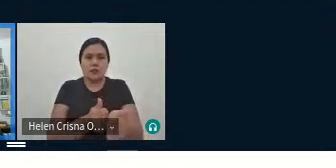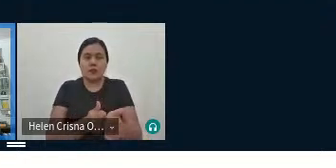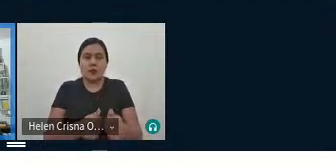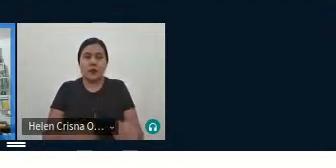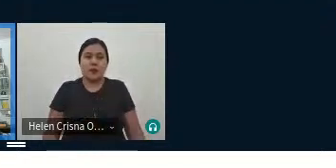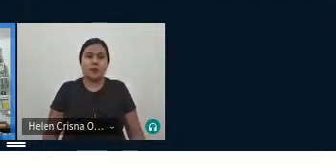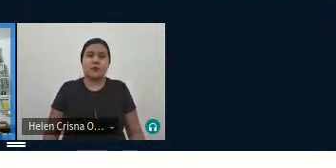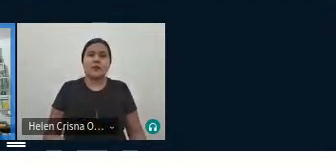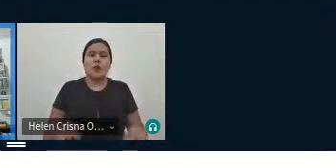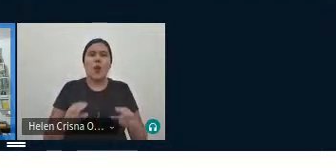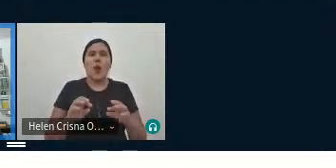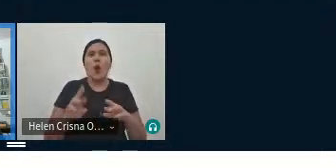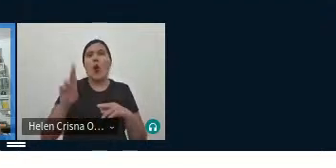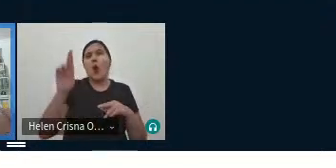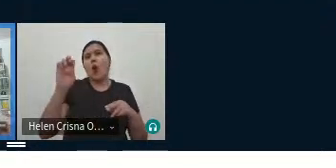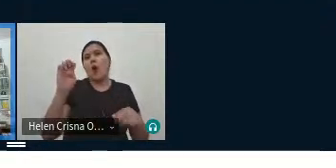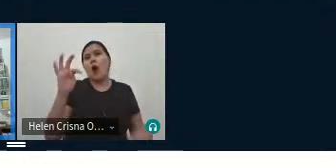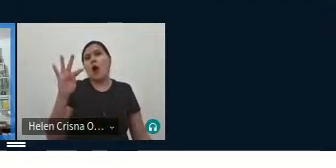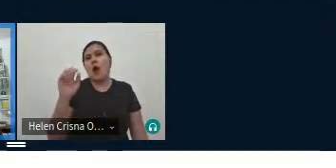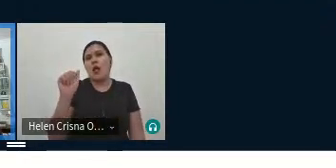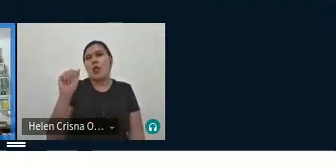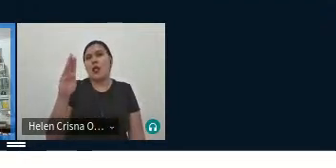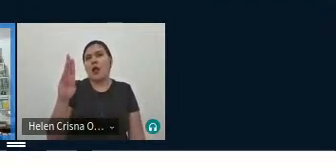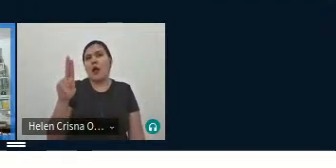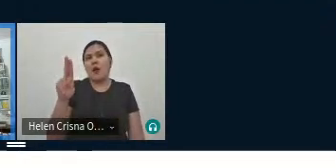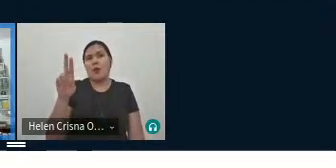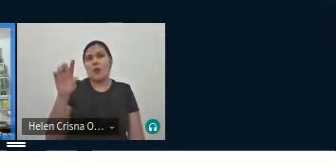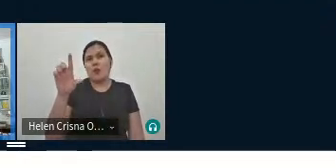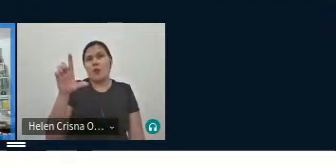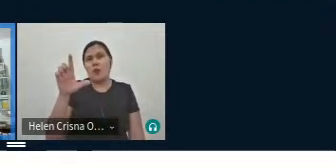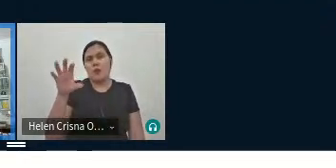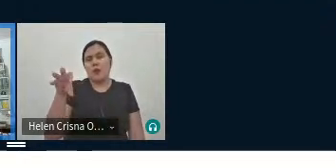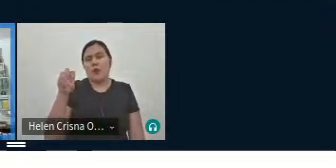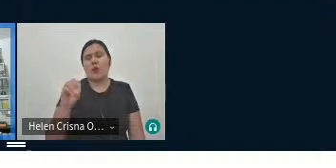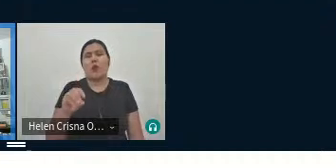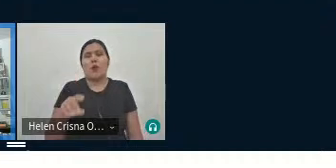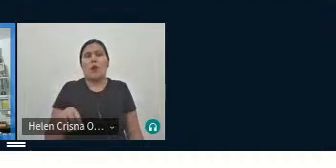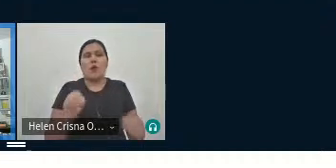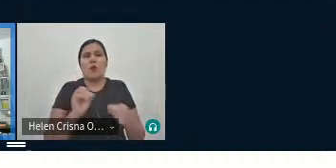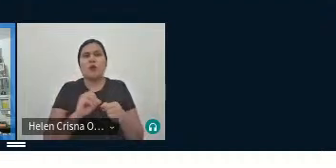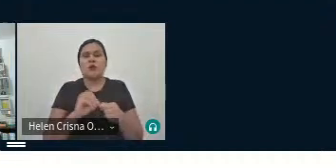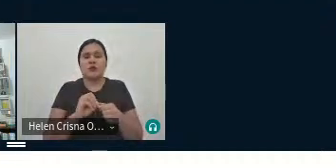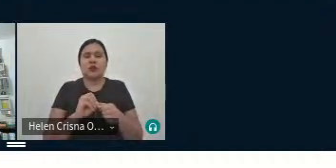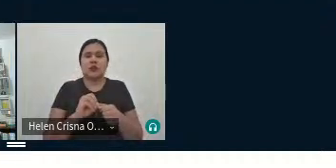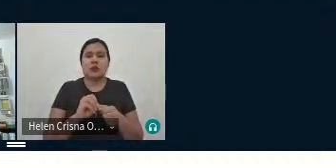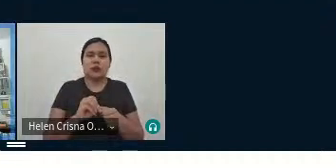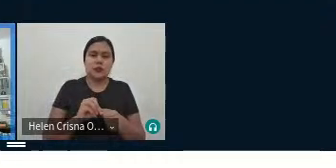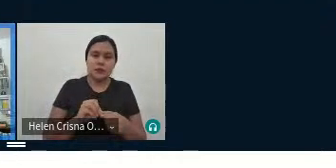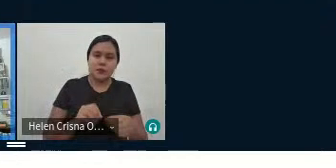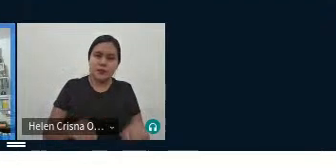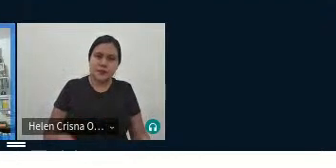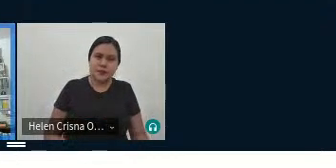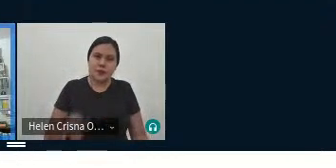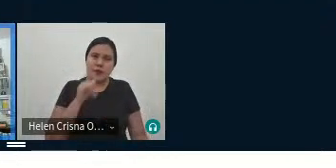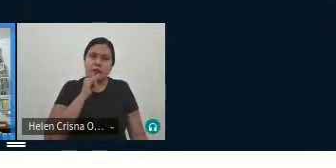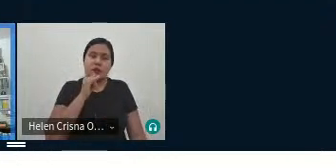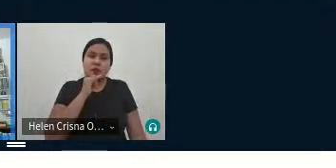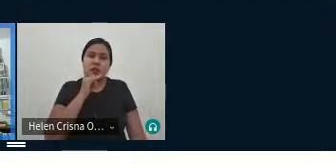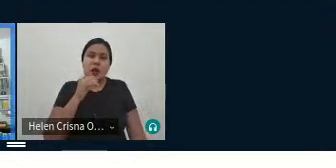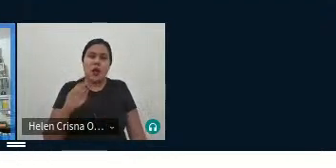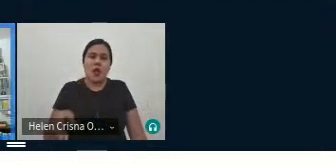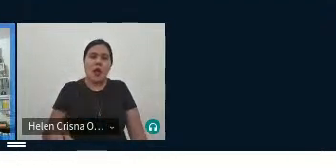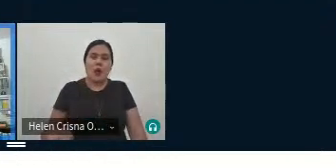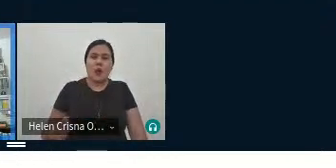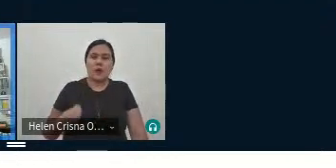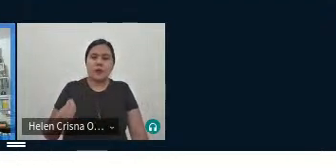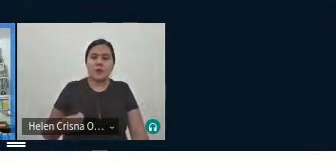retábulo, foi tentar, eu tentei fazer isso. Por exemplo, essa vivacidade, deixa eu